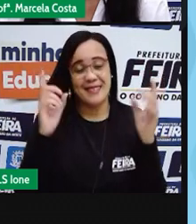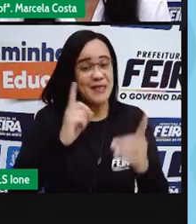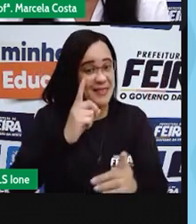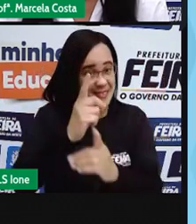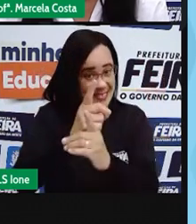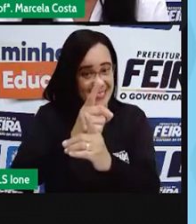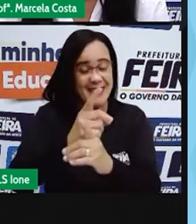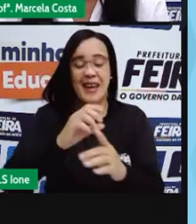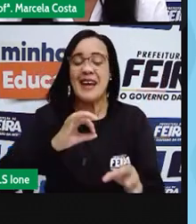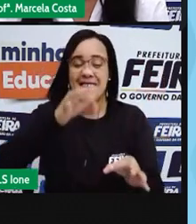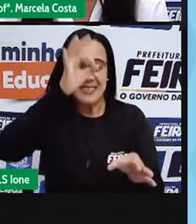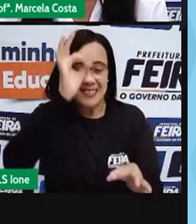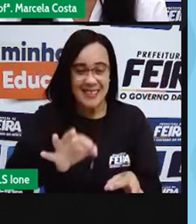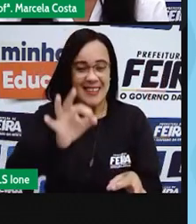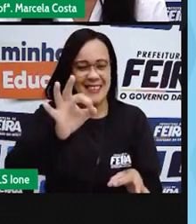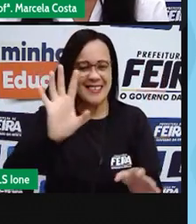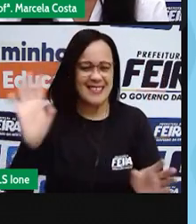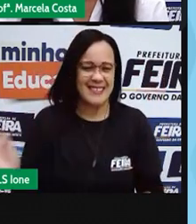Acertamos